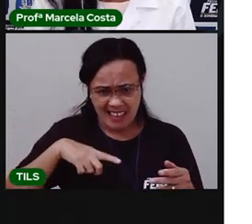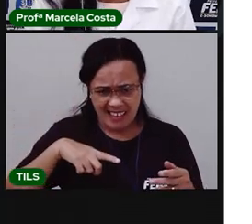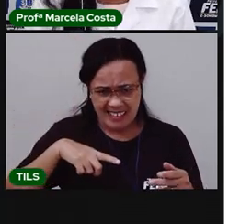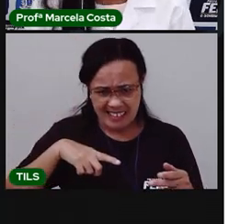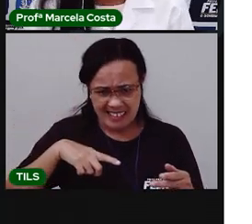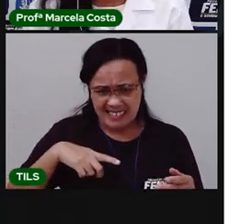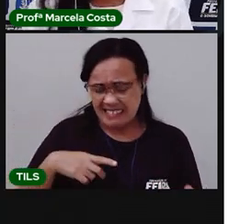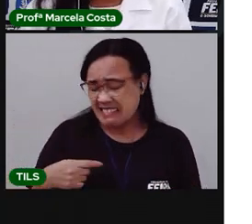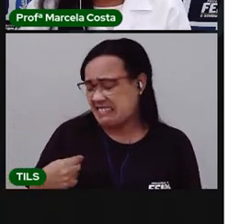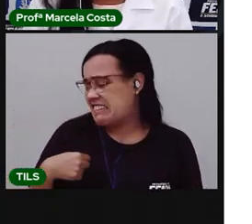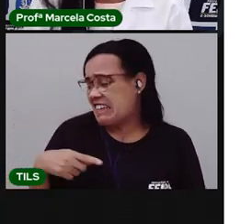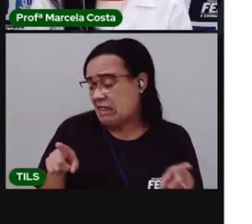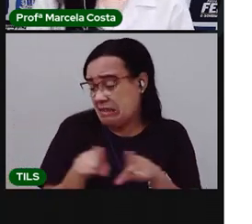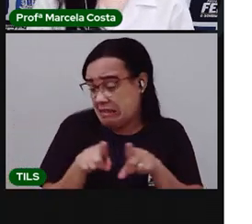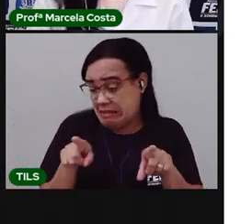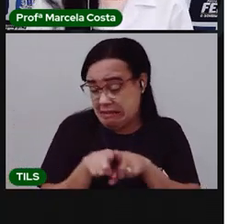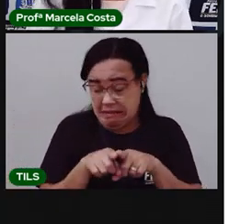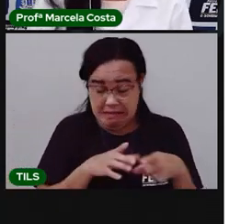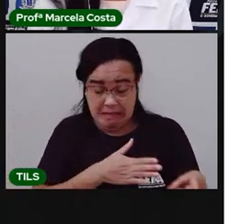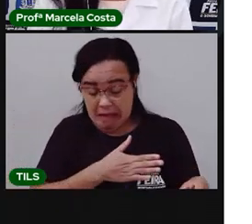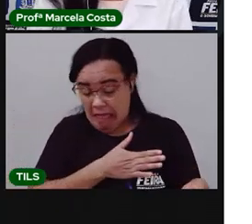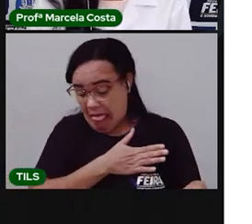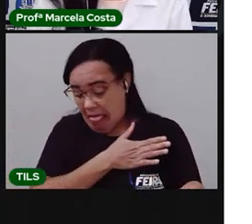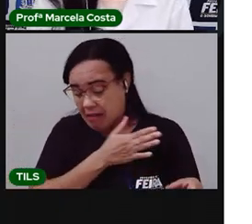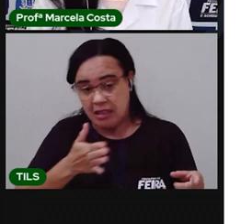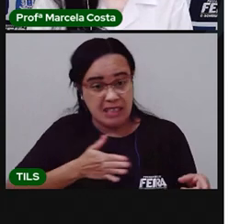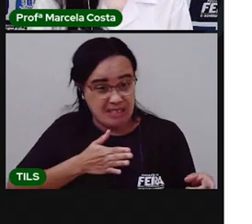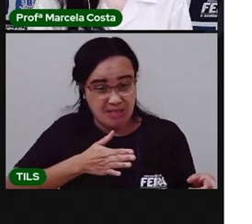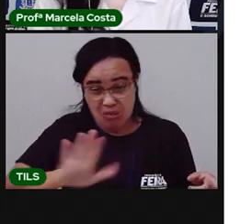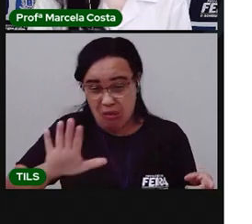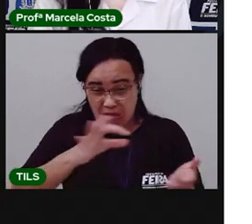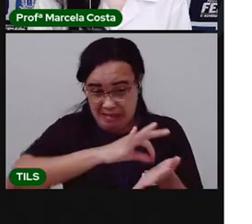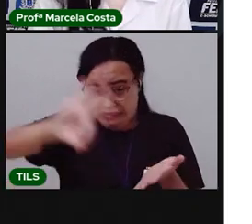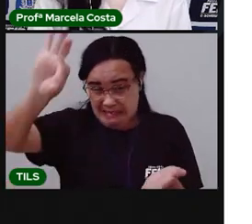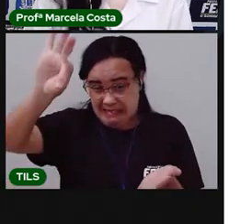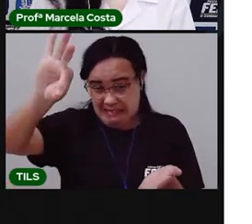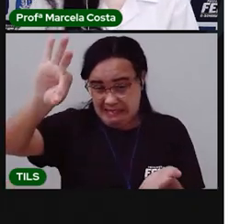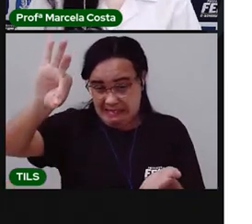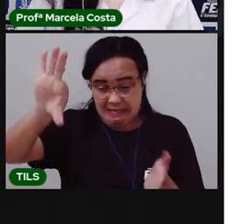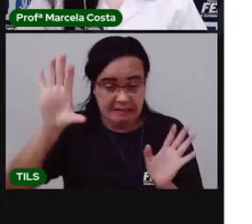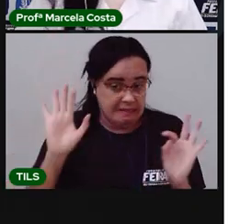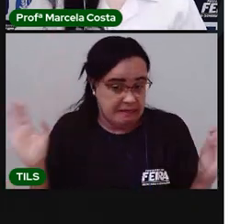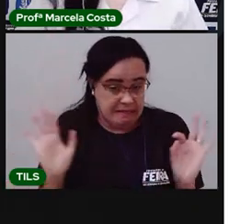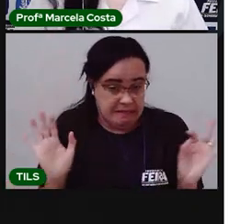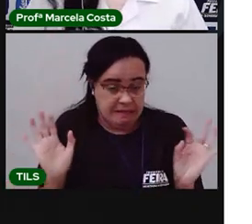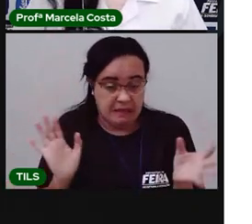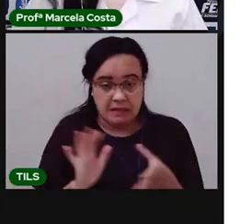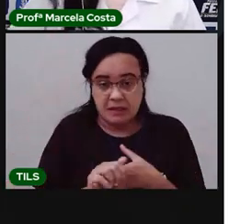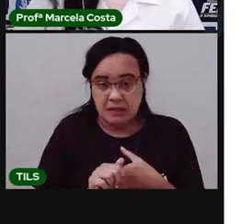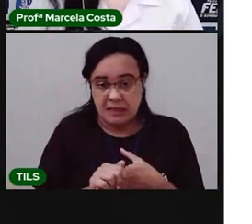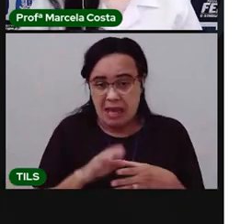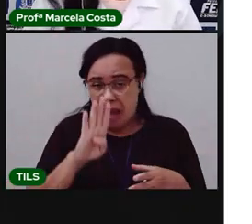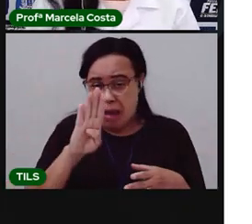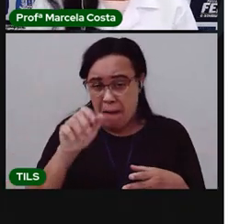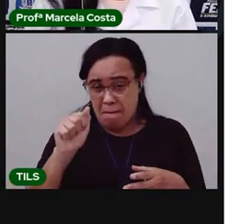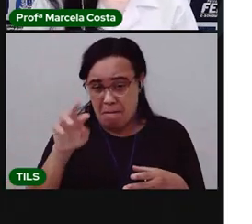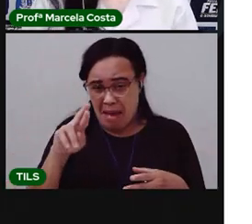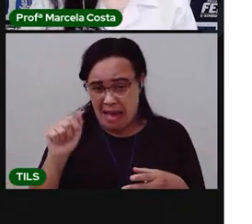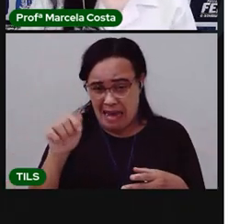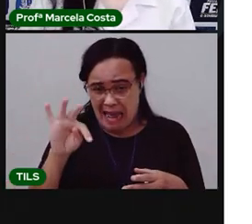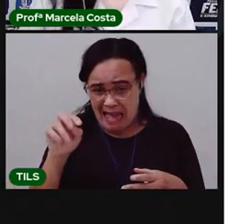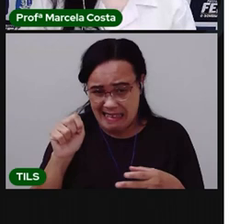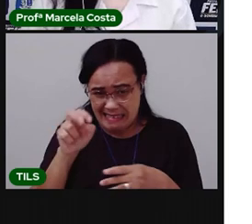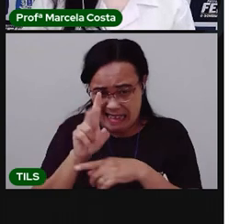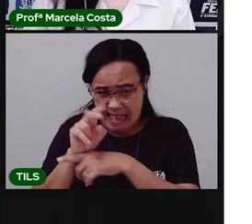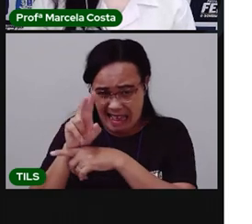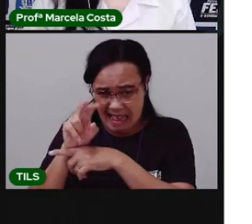Ah, eu também tenho nojo. não gosto muito de barata, não. Sabe que barata gosta de ficar em